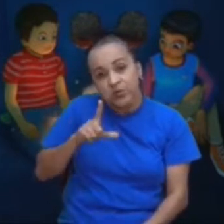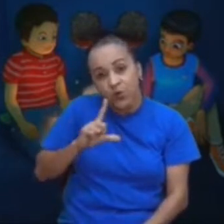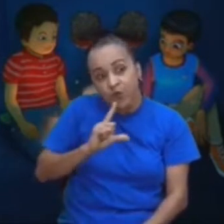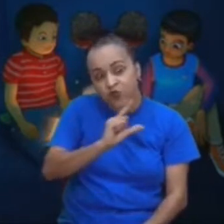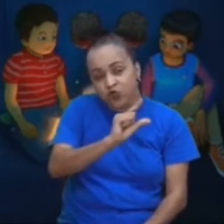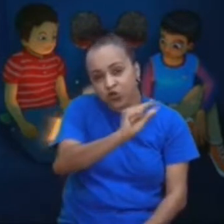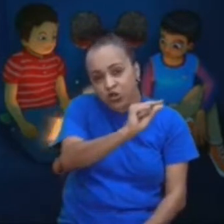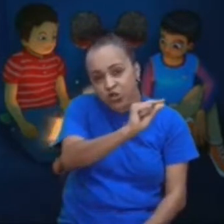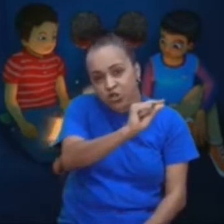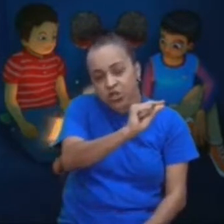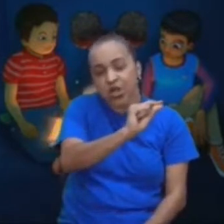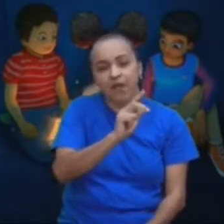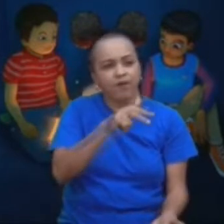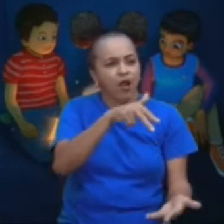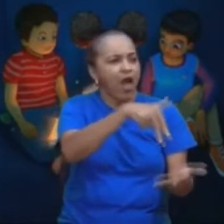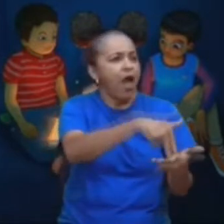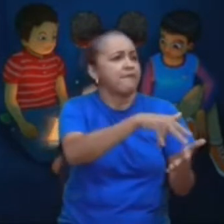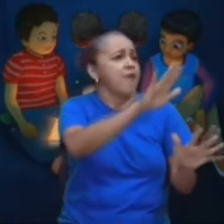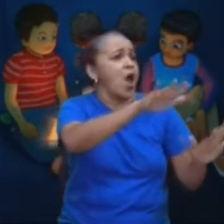expôs ao mundo